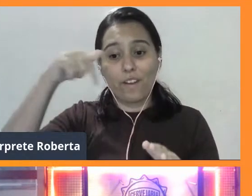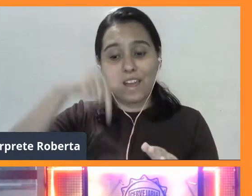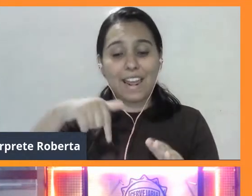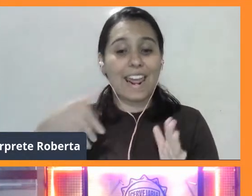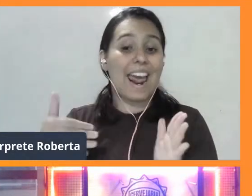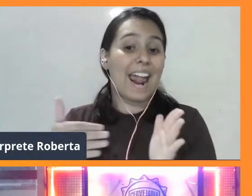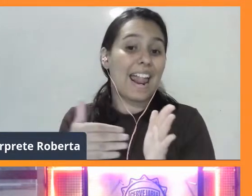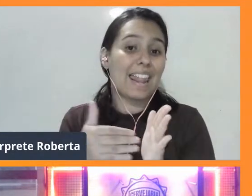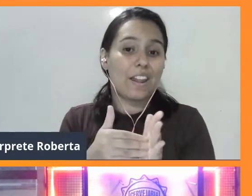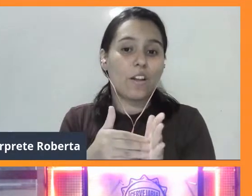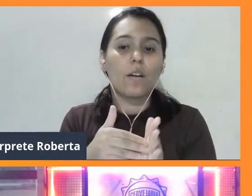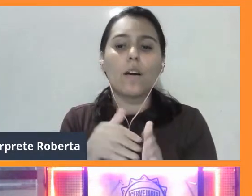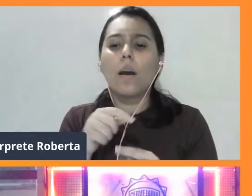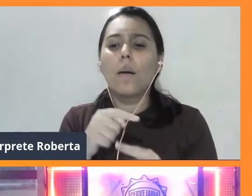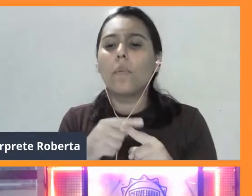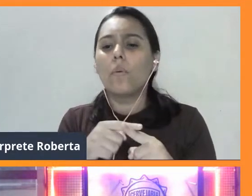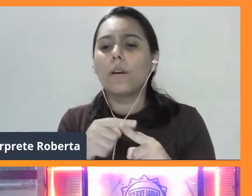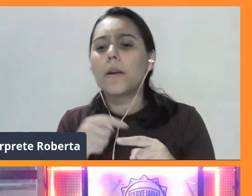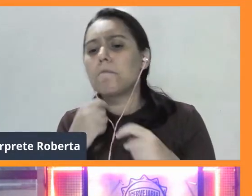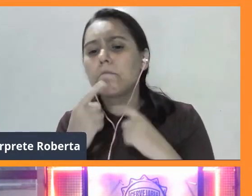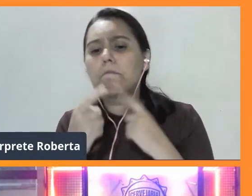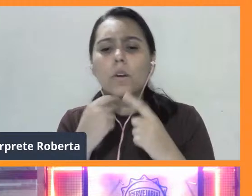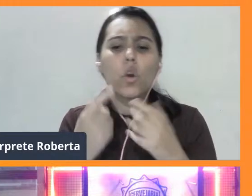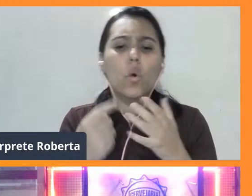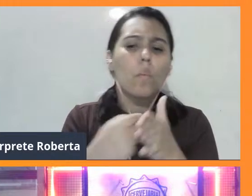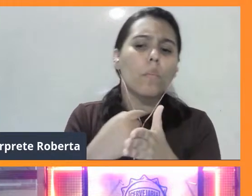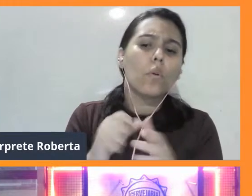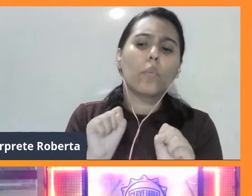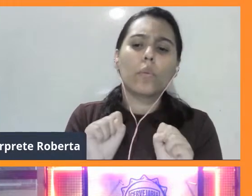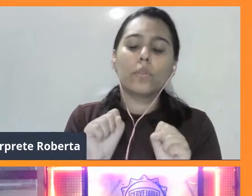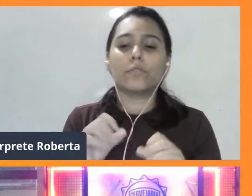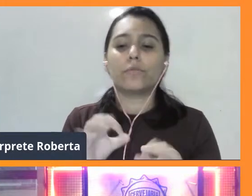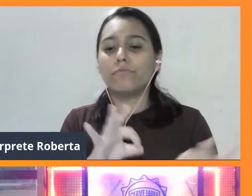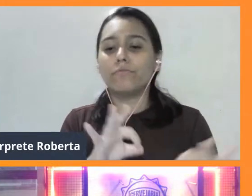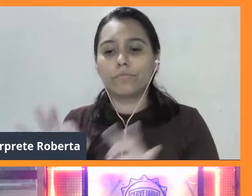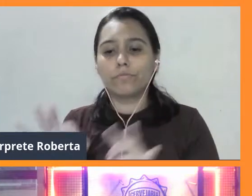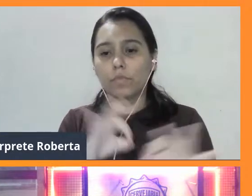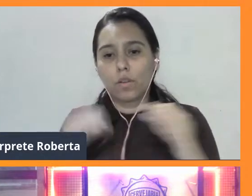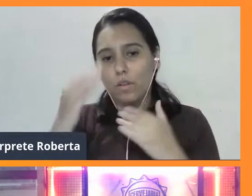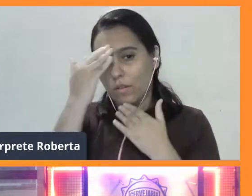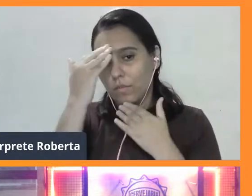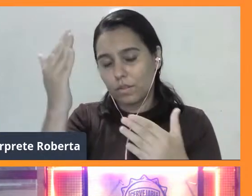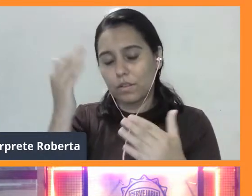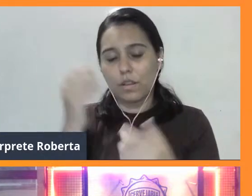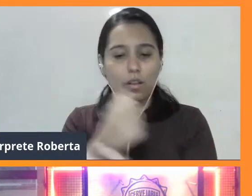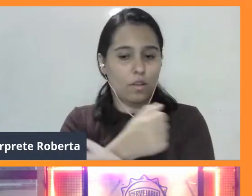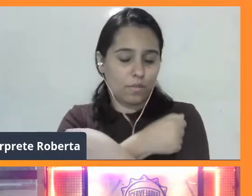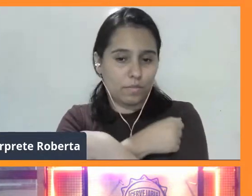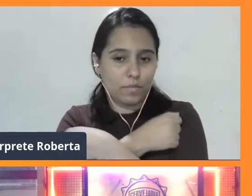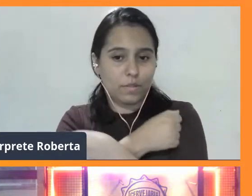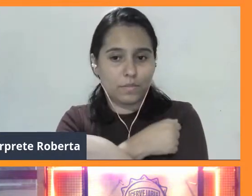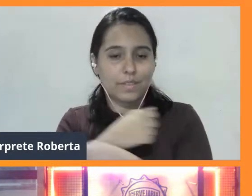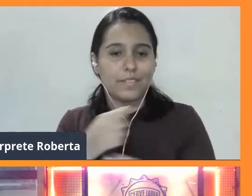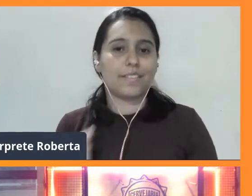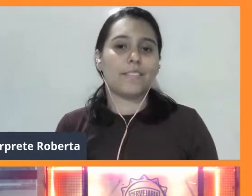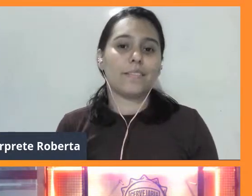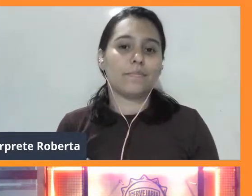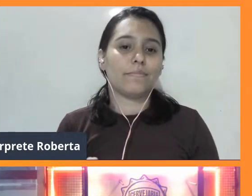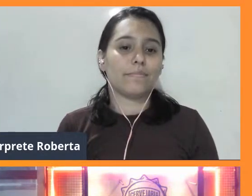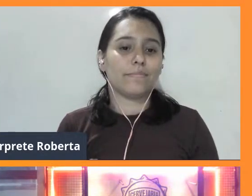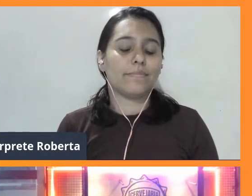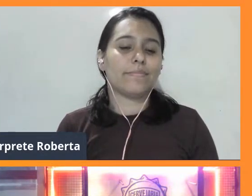eventualmente tiver mais perguntas. Parabéns pela organização. Obrigado. Um abraço, Daniela. Obrigada, Daniela. Até mais.